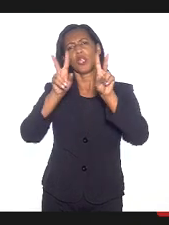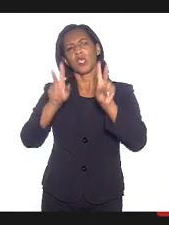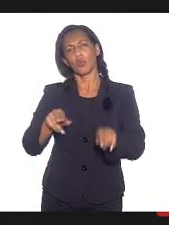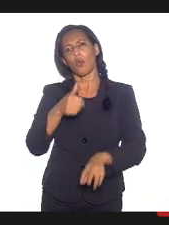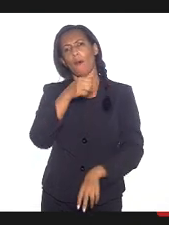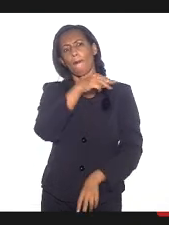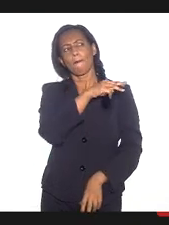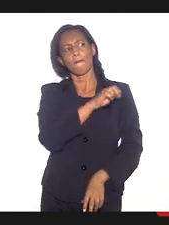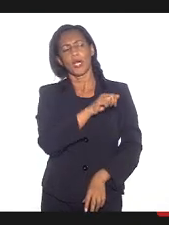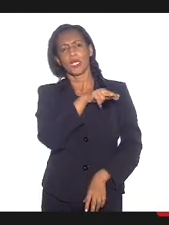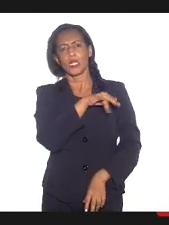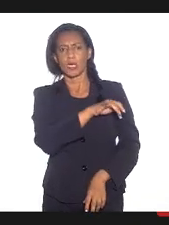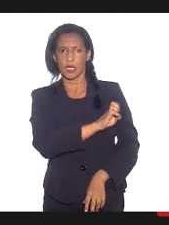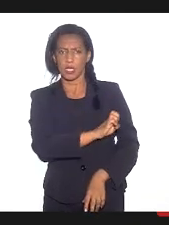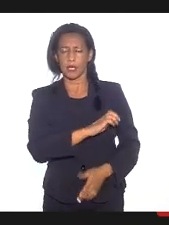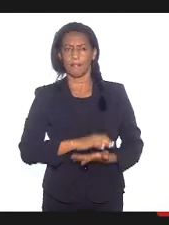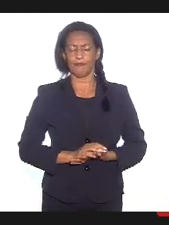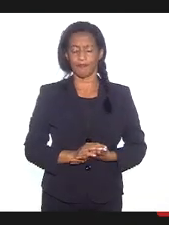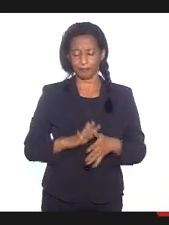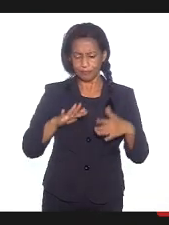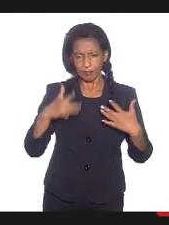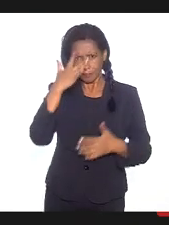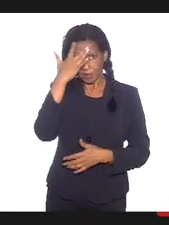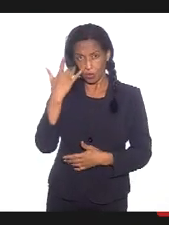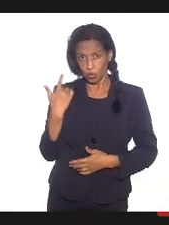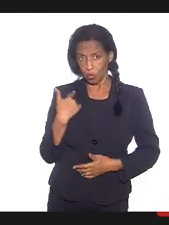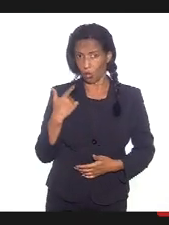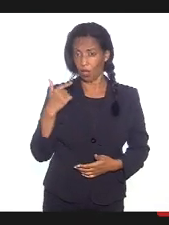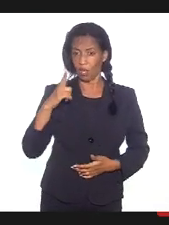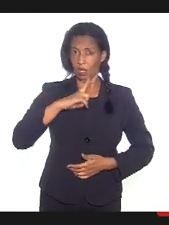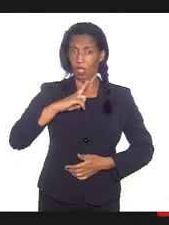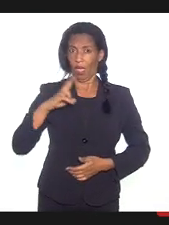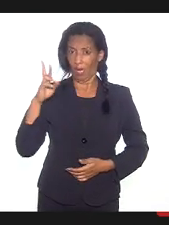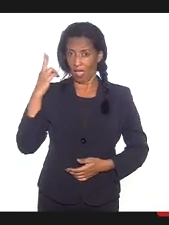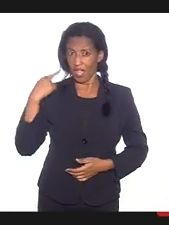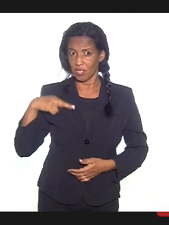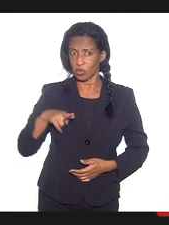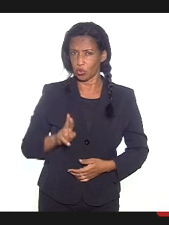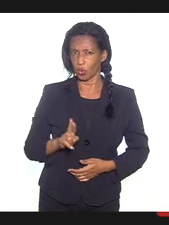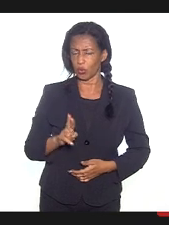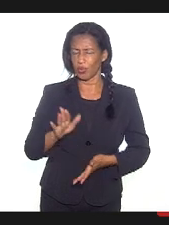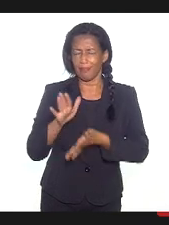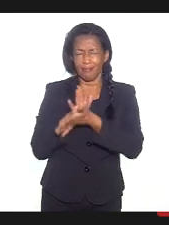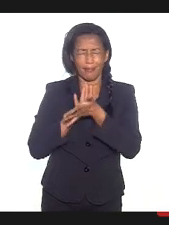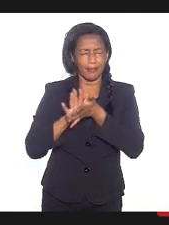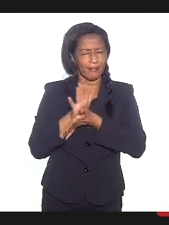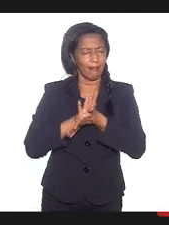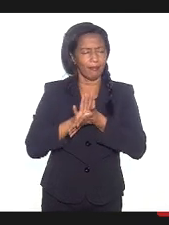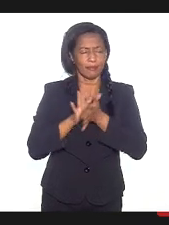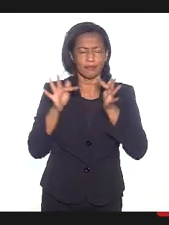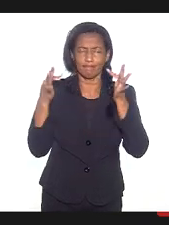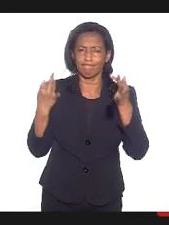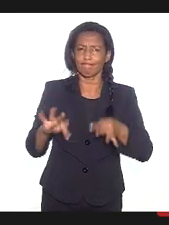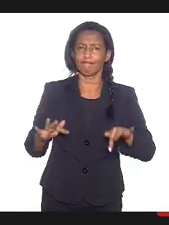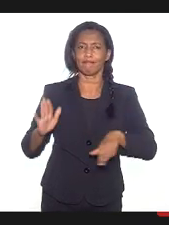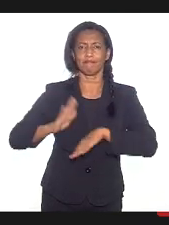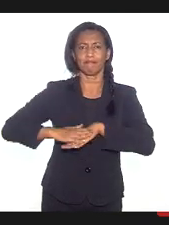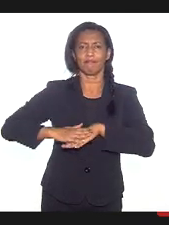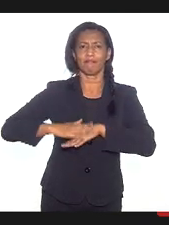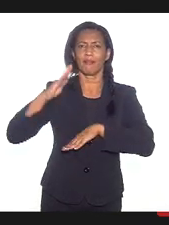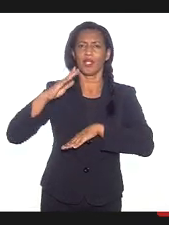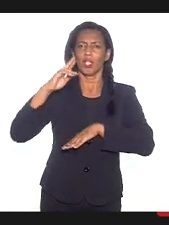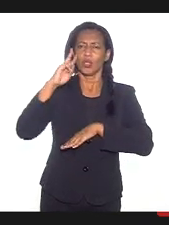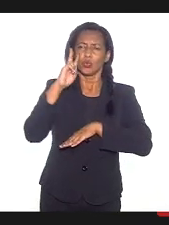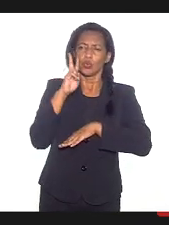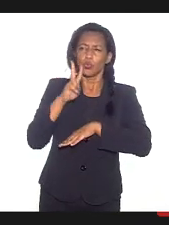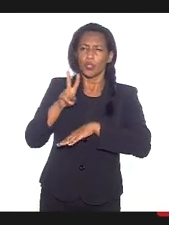Para quem é autenticamente religioso, nada dói mais do que ver o seu